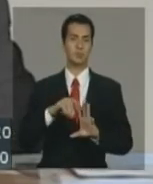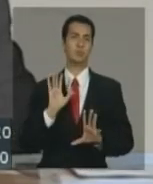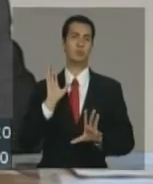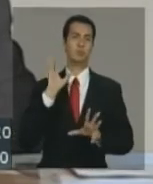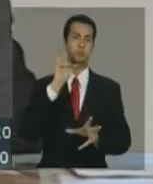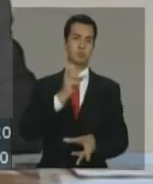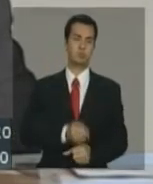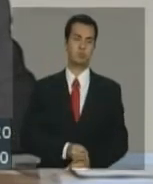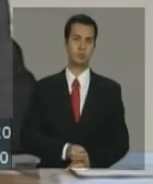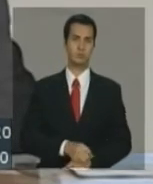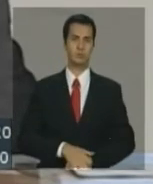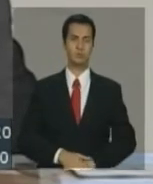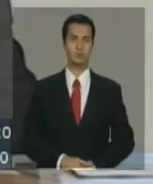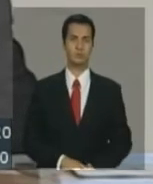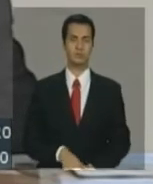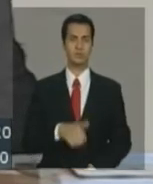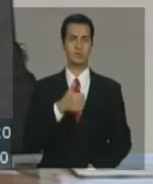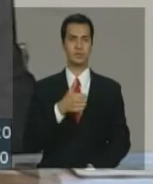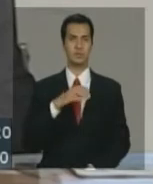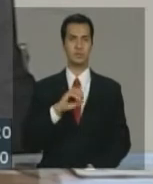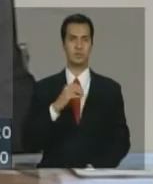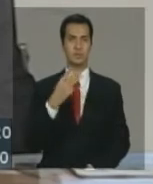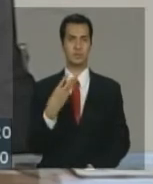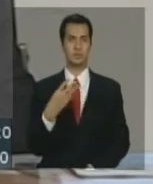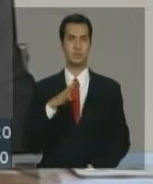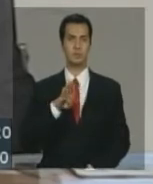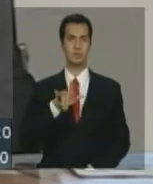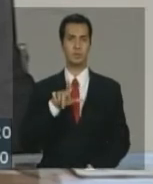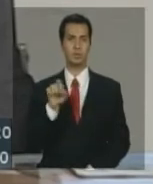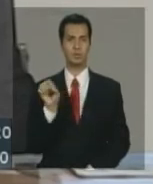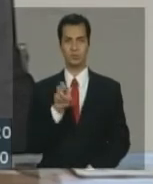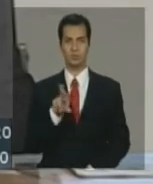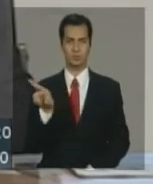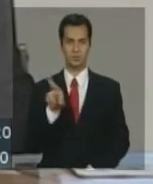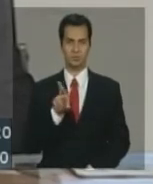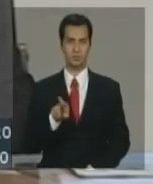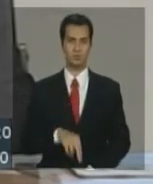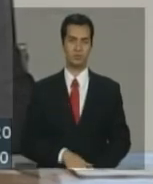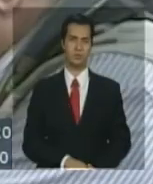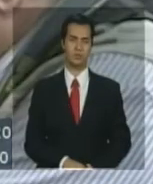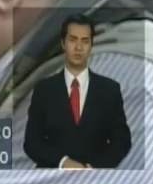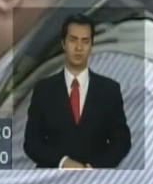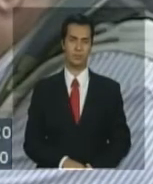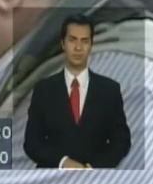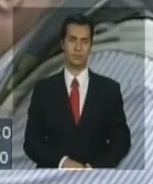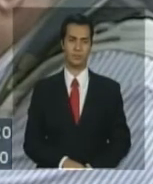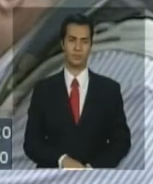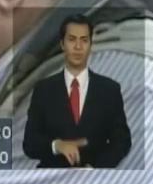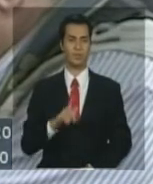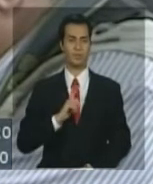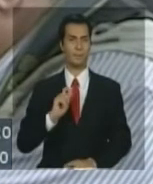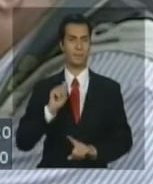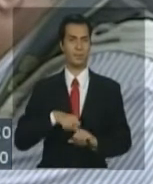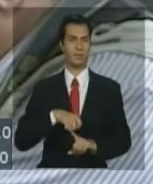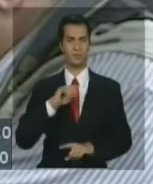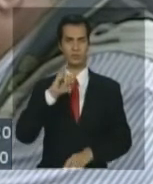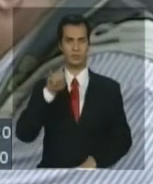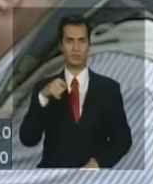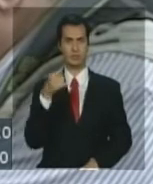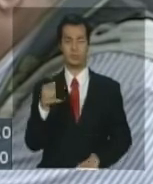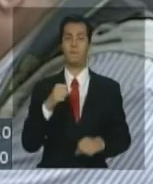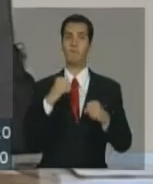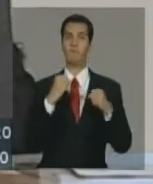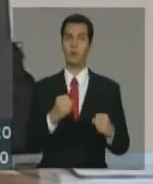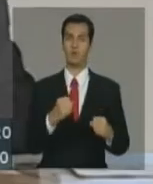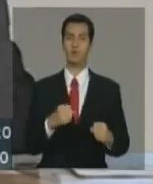seja, R$ 103 bilhões. Nós tivemos um janeiro muito forte em termos de resultado